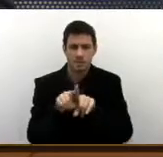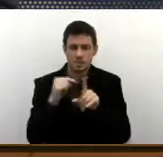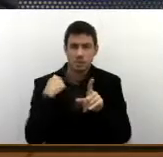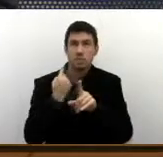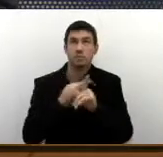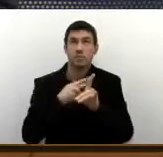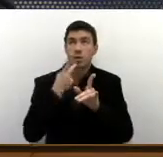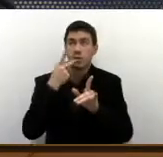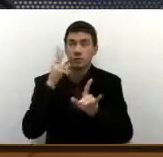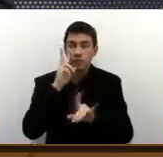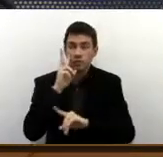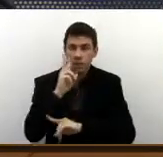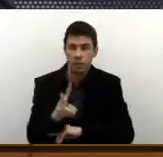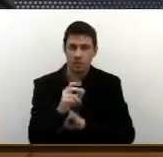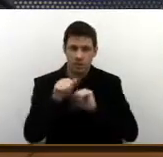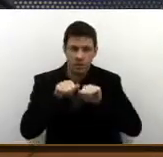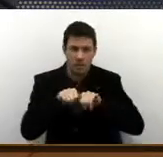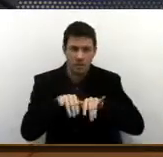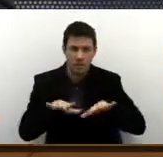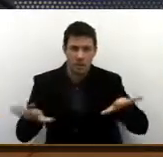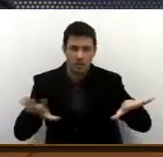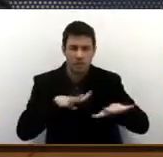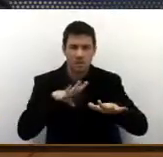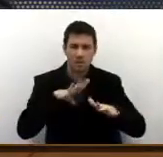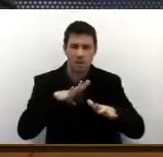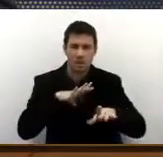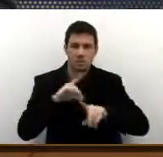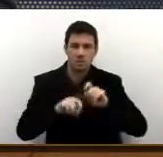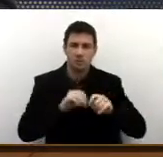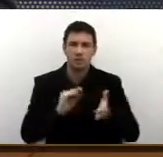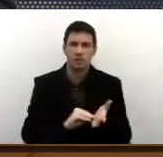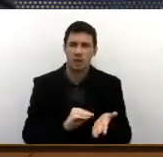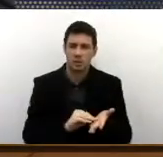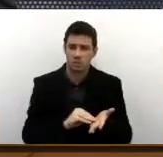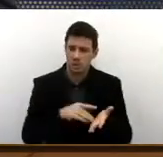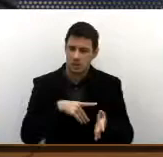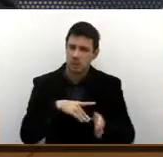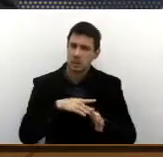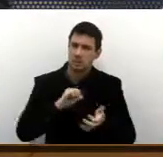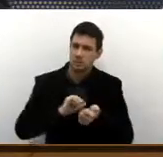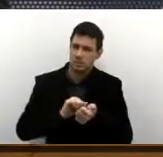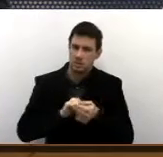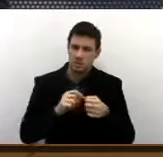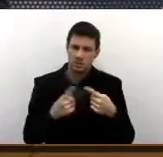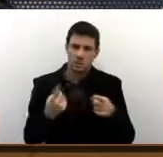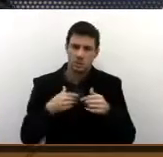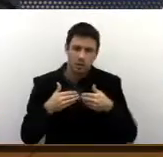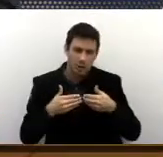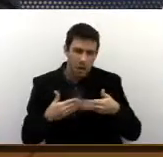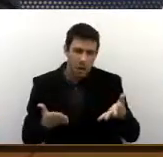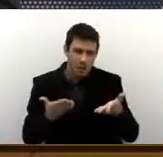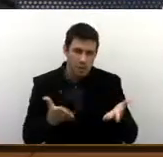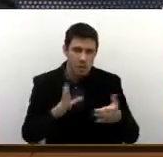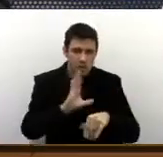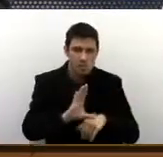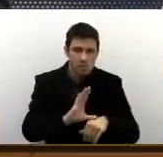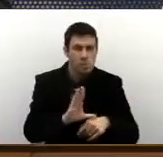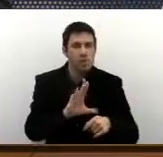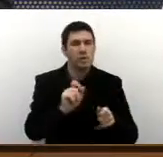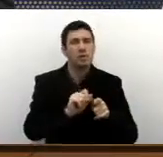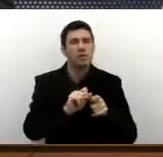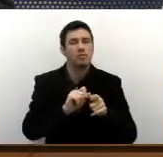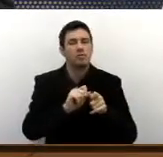enxerga a demanda da cidade, o que está faltando de mão de obra qualificada, abre esses cursos, faça a